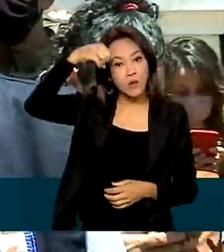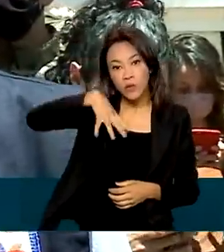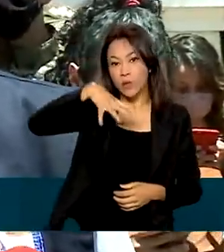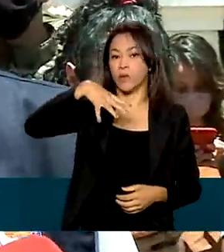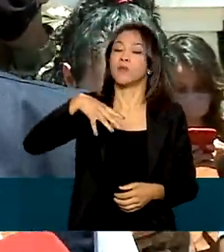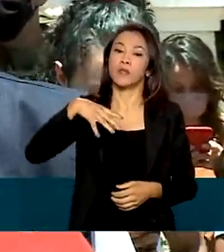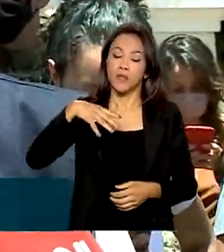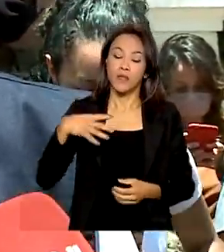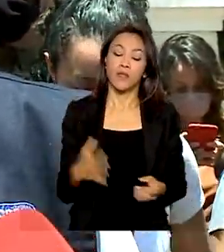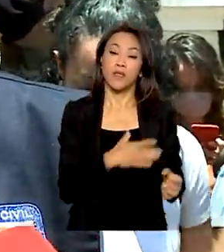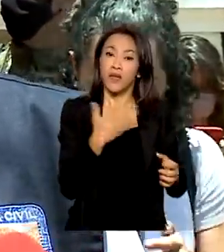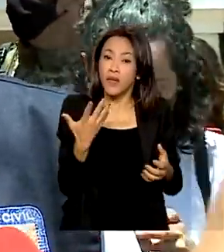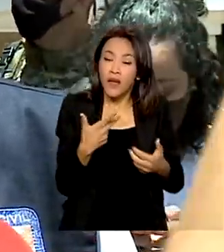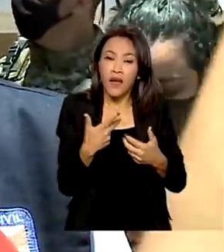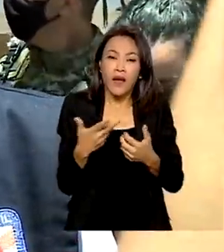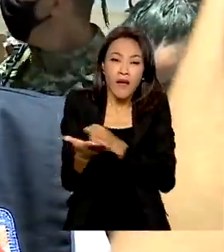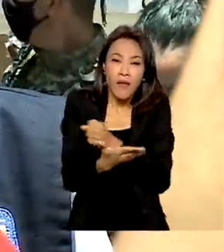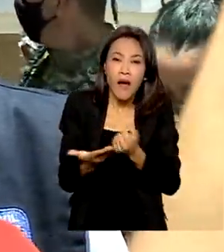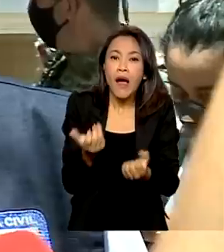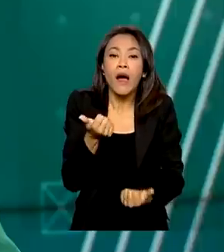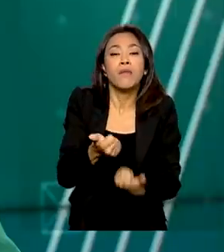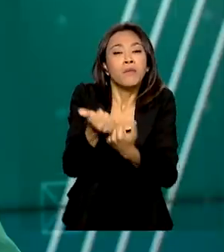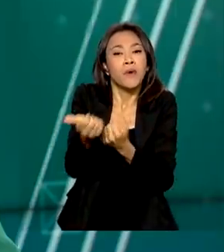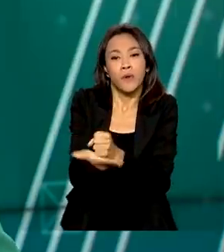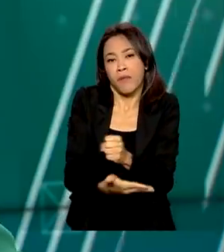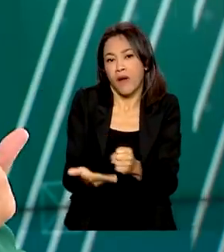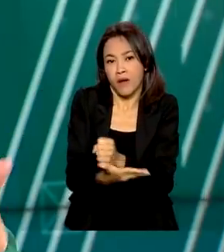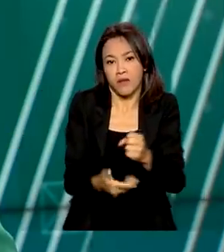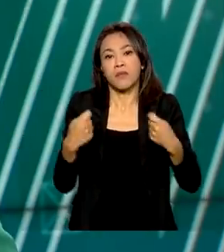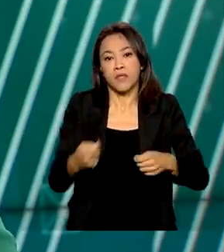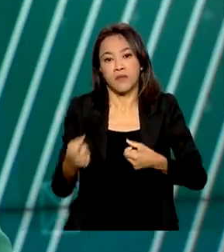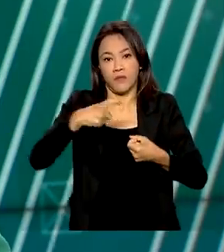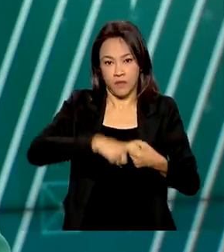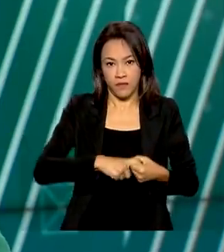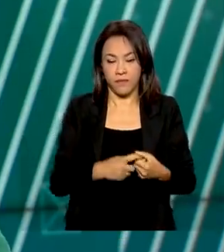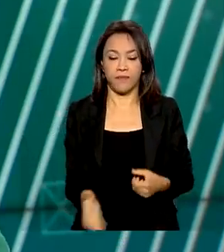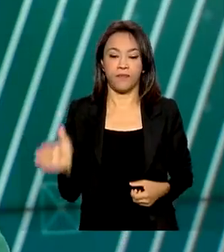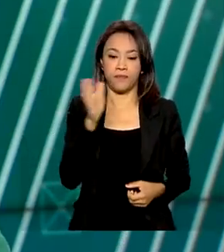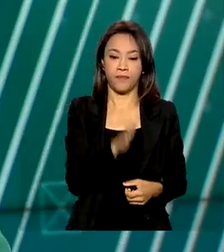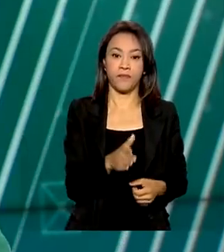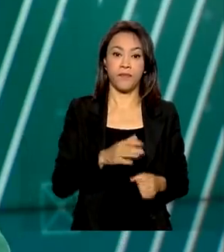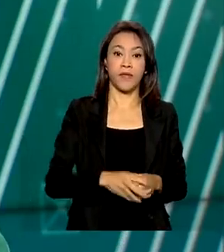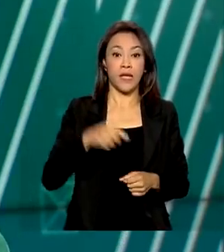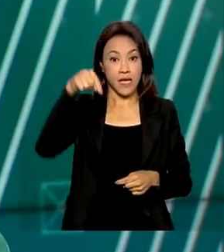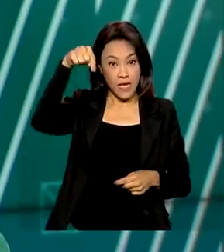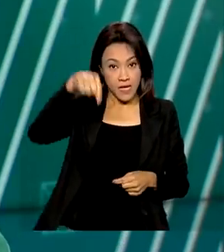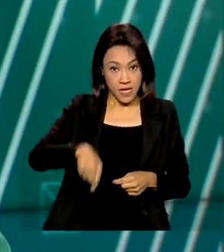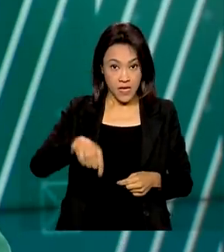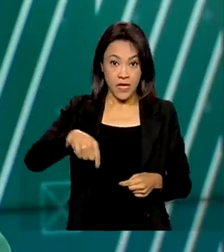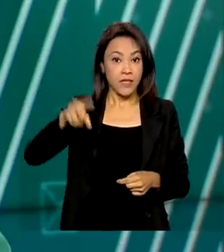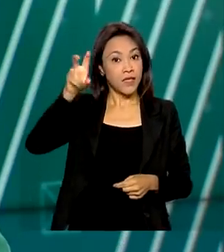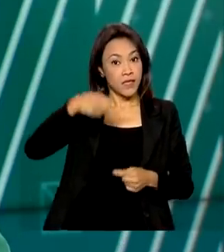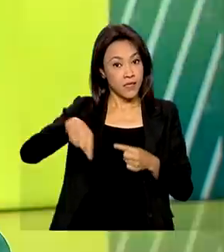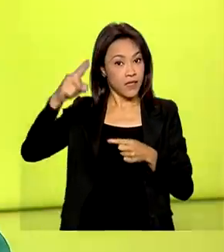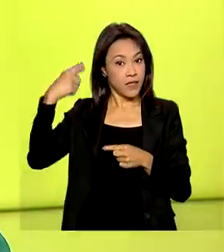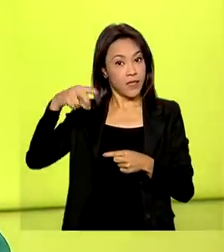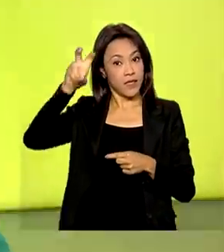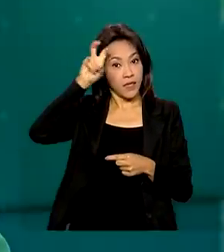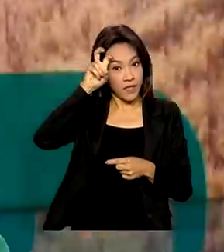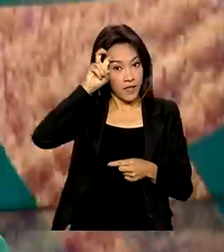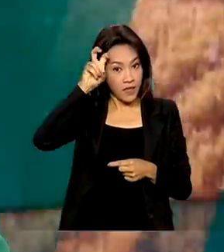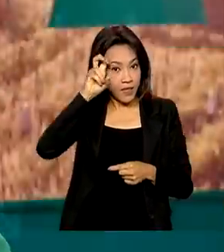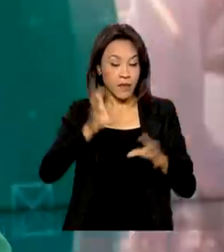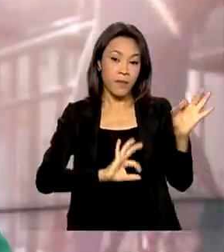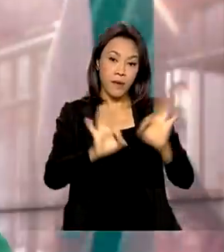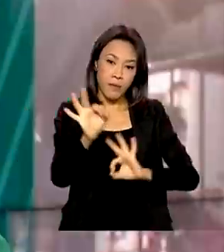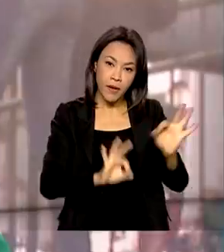Os serviços básicos precisam voltar a funcionar. E nessa quinta-feira, a Marinha iniciou a montagem de um hospital de campanha